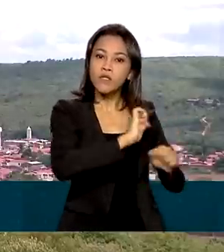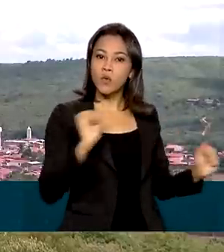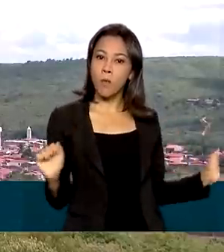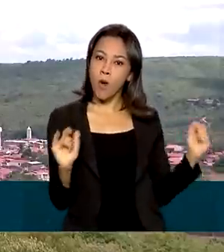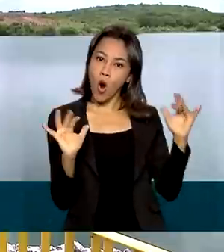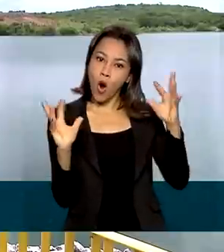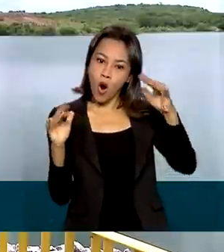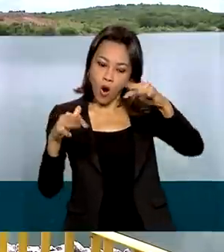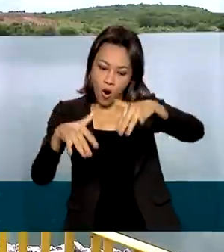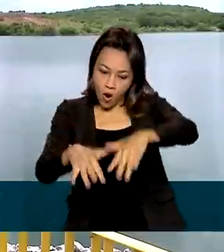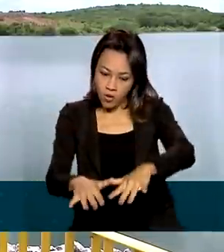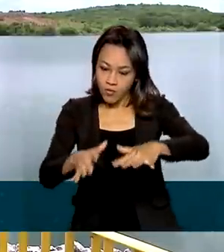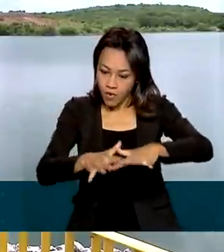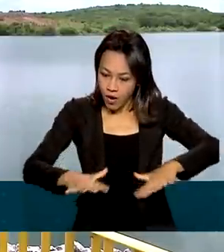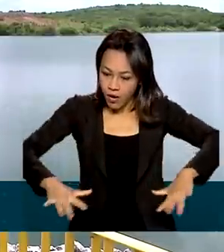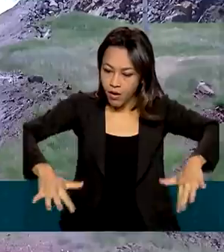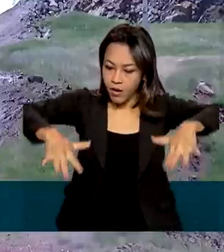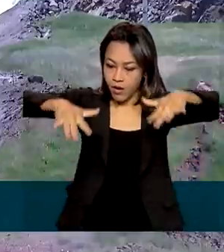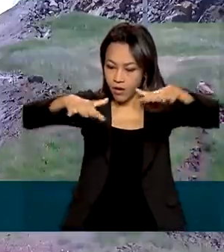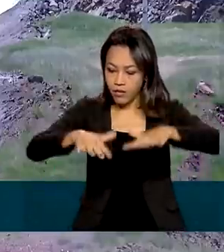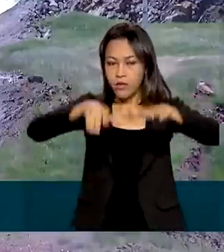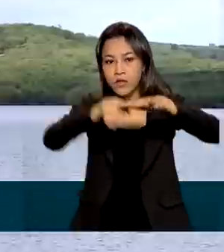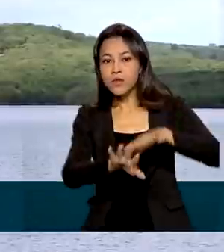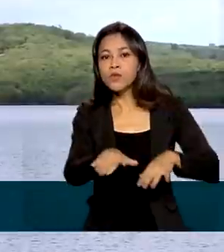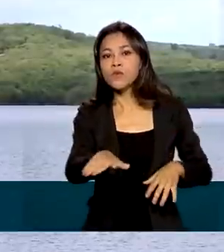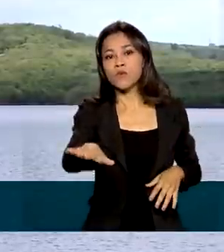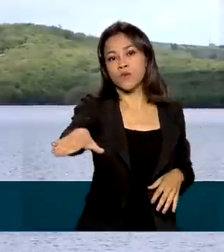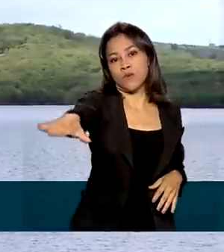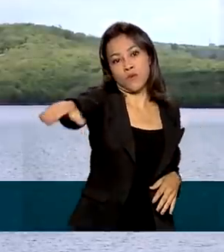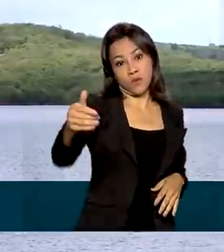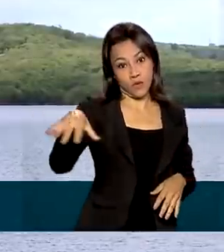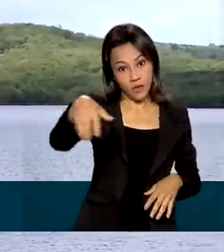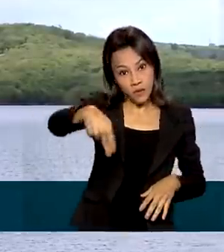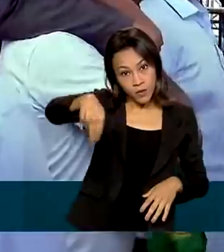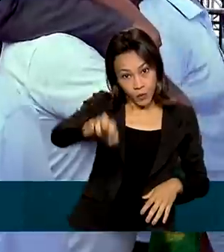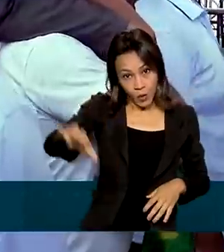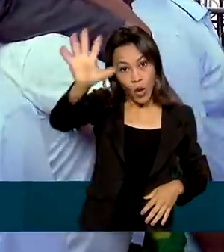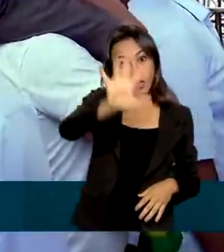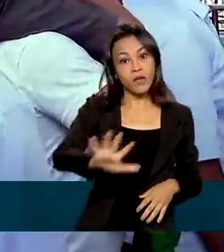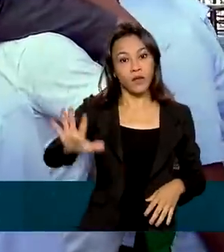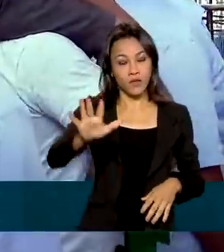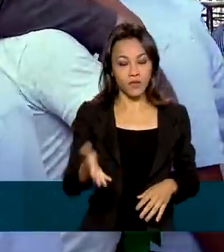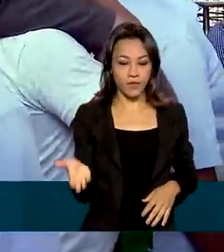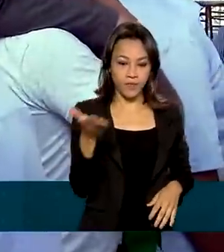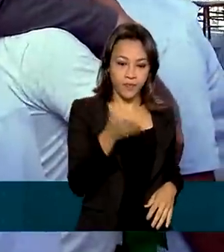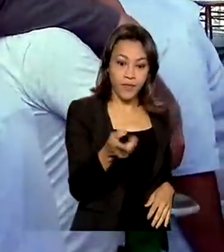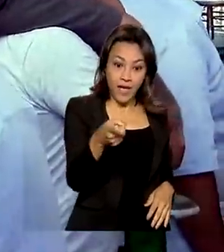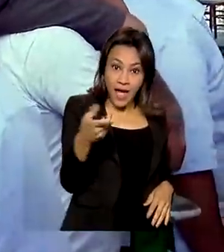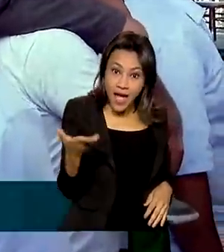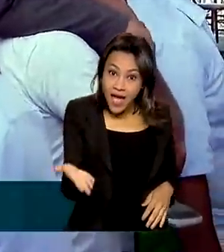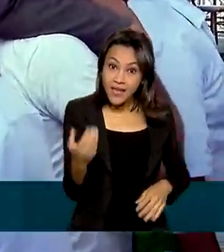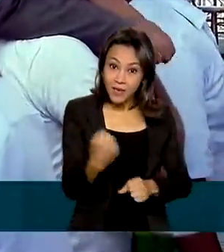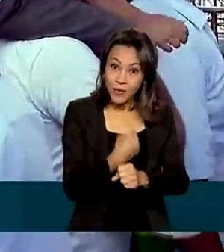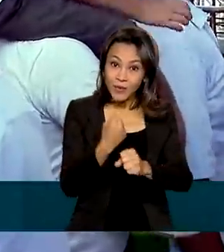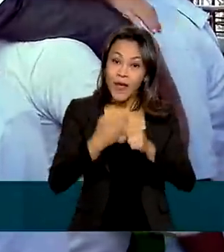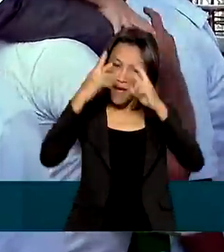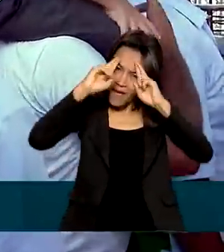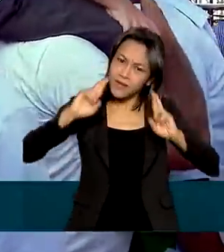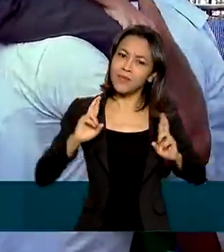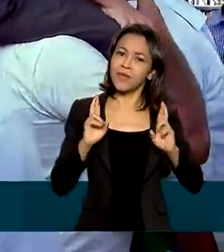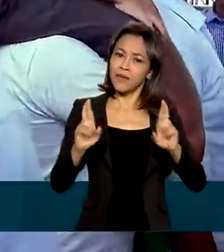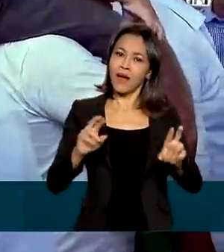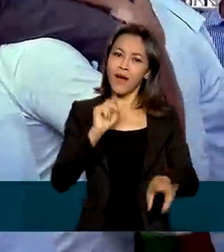Pernambuco, para abastecer adutoras e ramais na região nordeste. Uma obra como essa significa respeito ao povo nordestino,